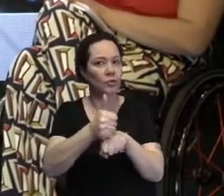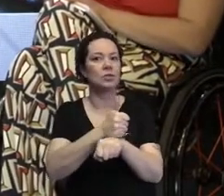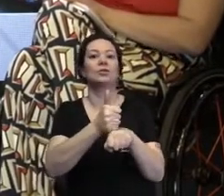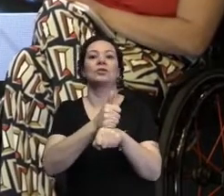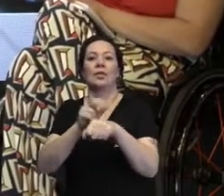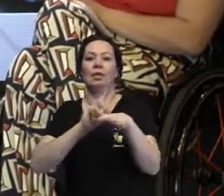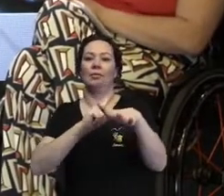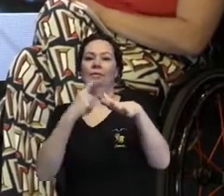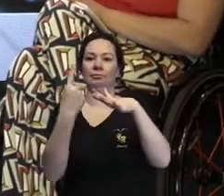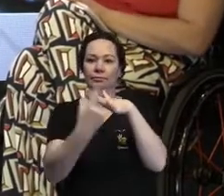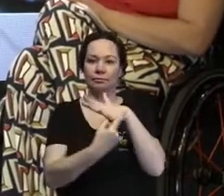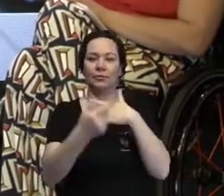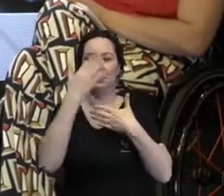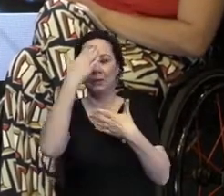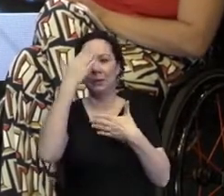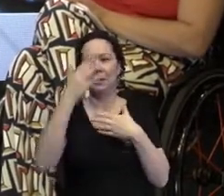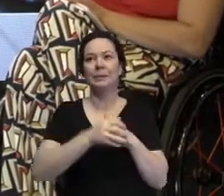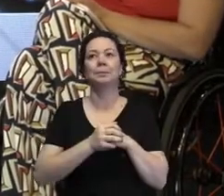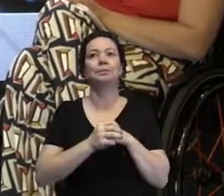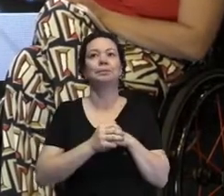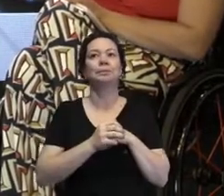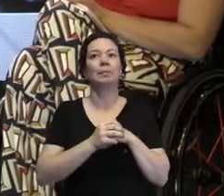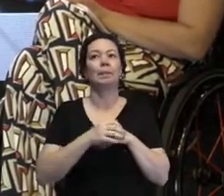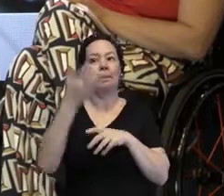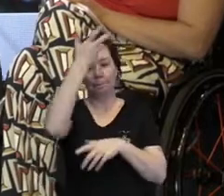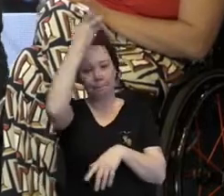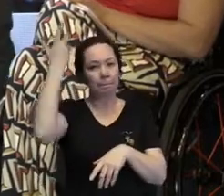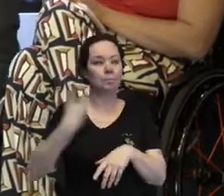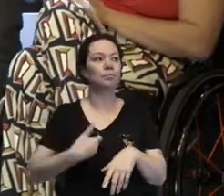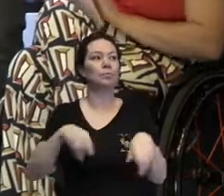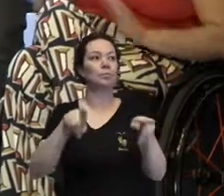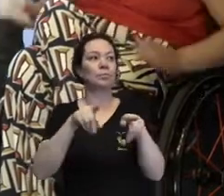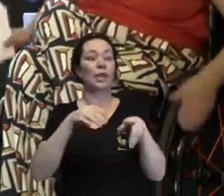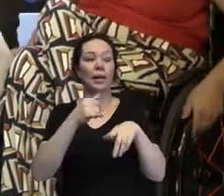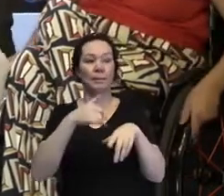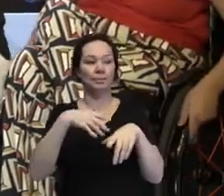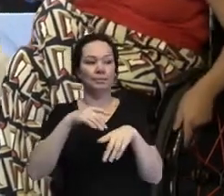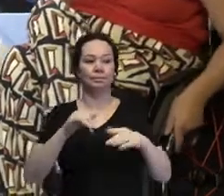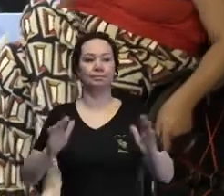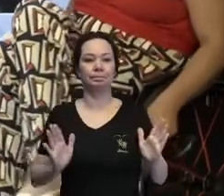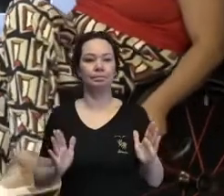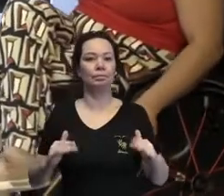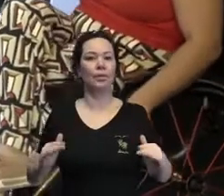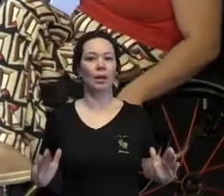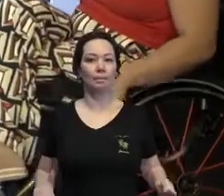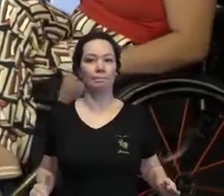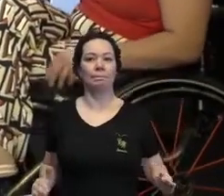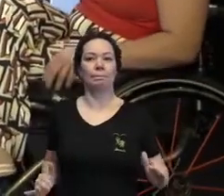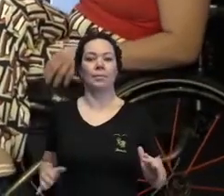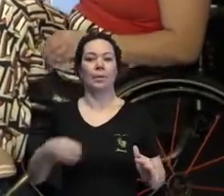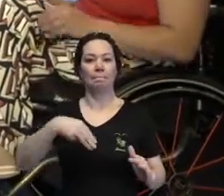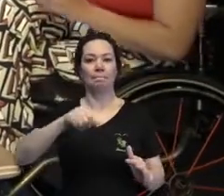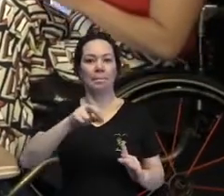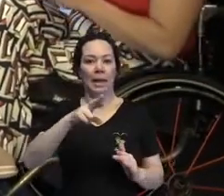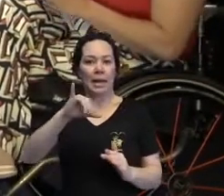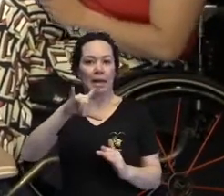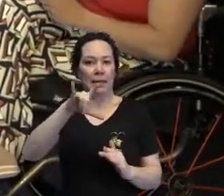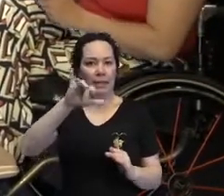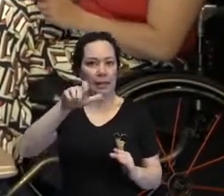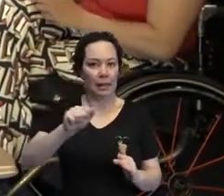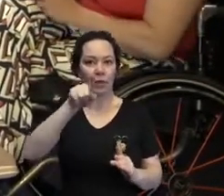redes sociais. Marília, você que é uma pessoa com deficiência também, tem baixa visão, como é que você enxerga também essa nossa